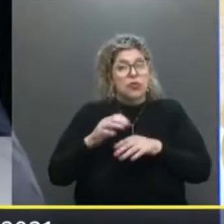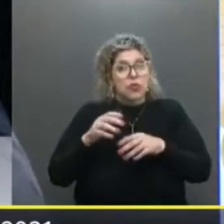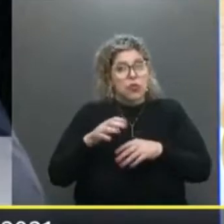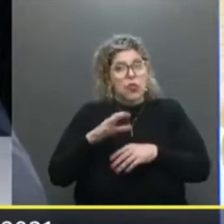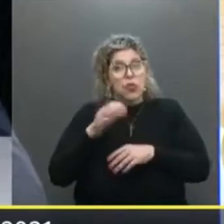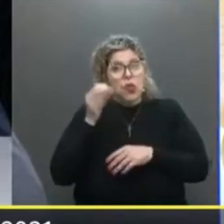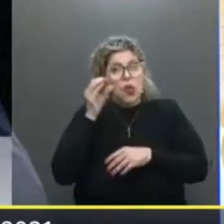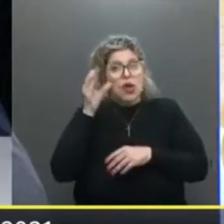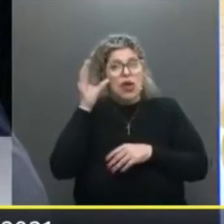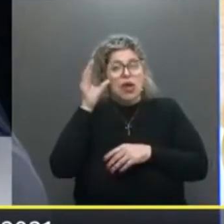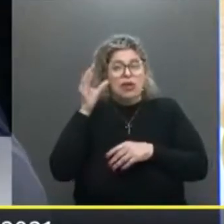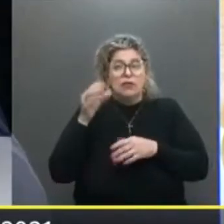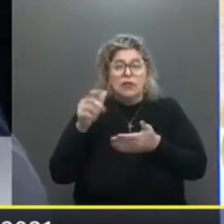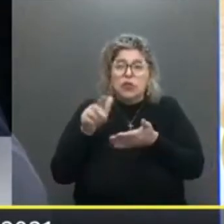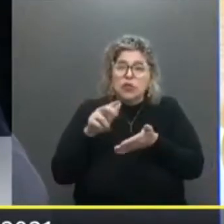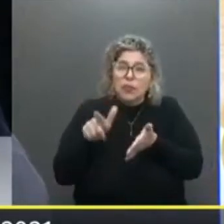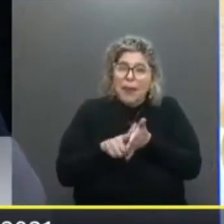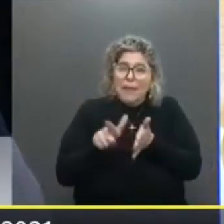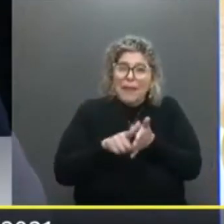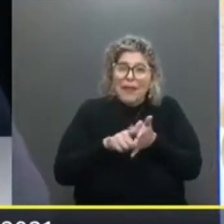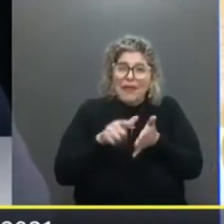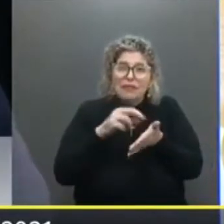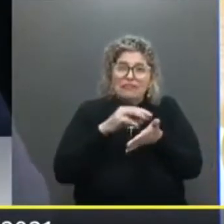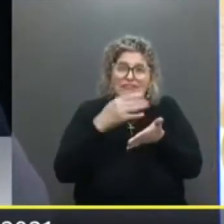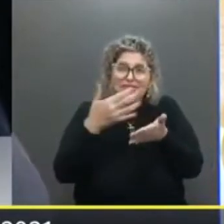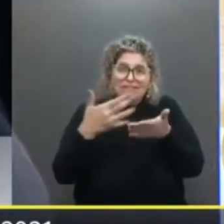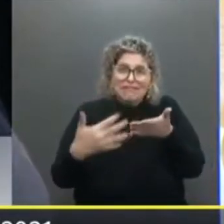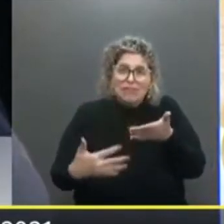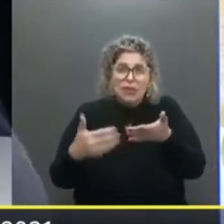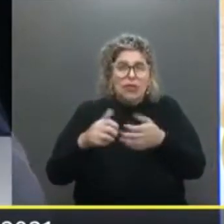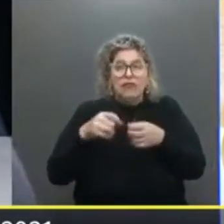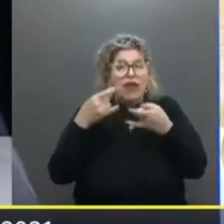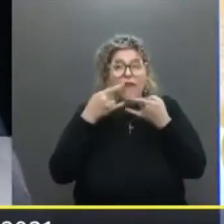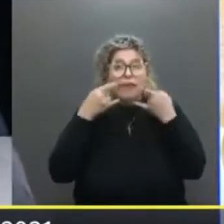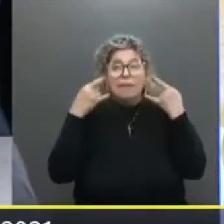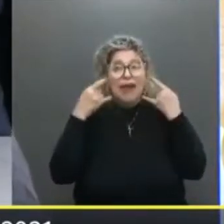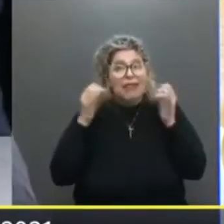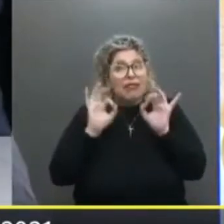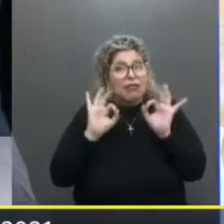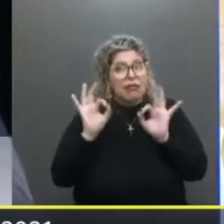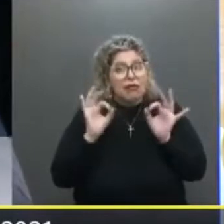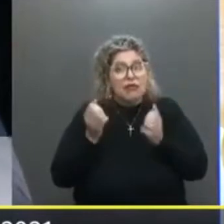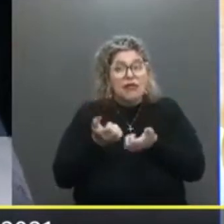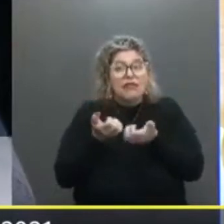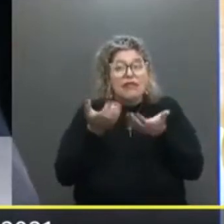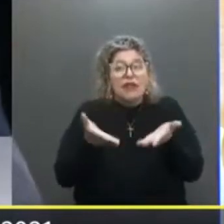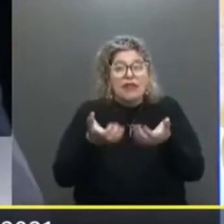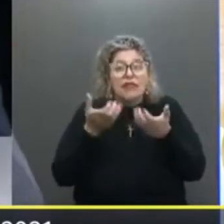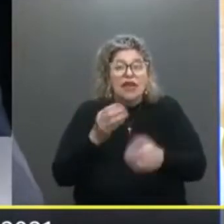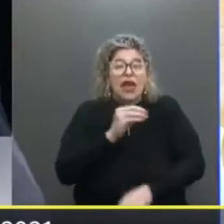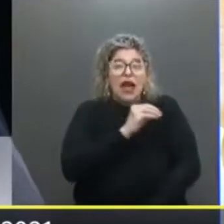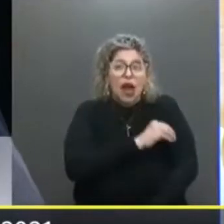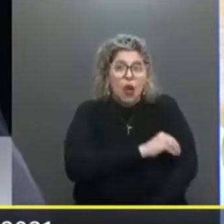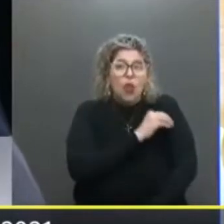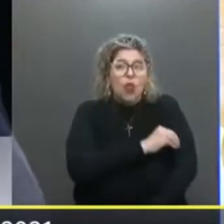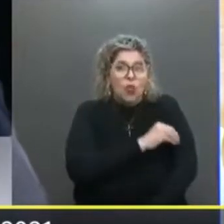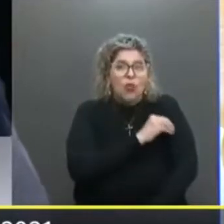E no folheto explicativo Na época Não se falava Exatamente ainda Em máscaras A gente distribuía Álcool gel